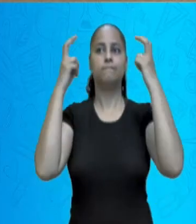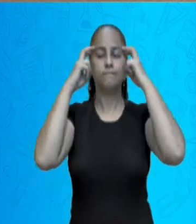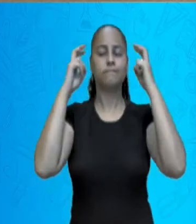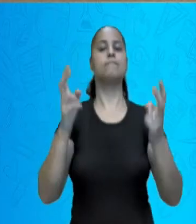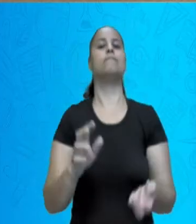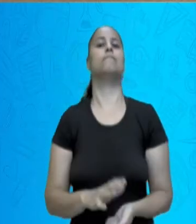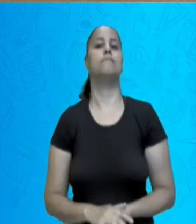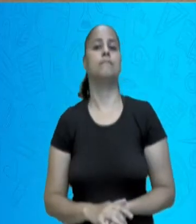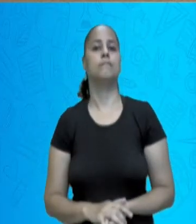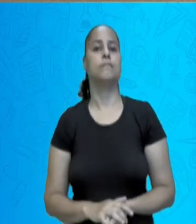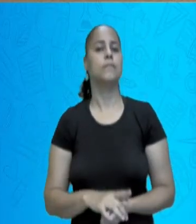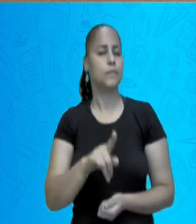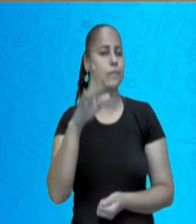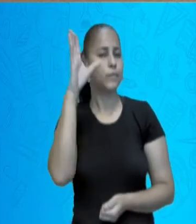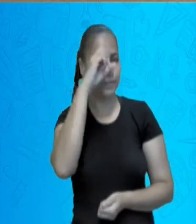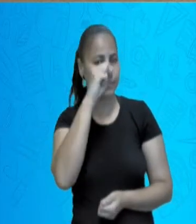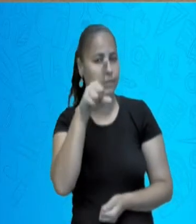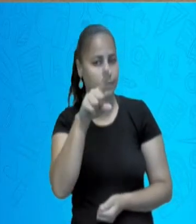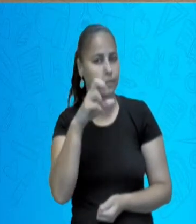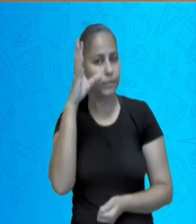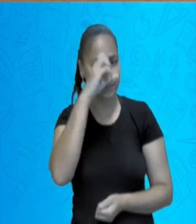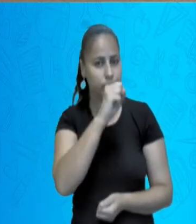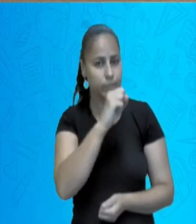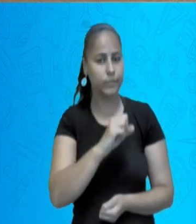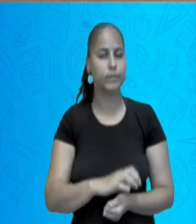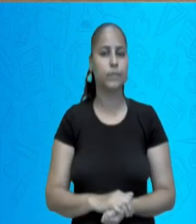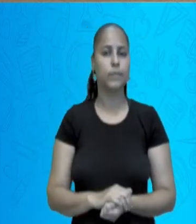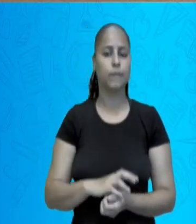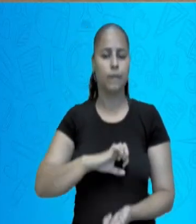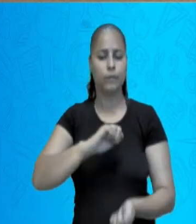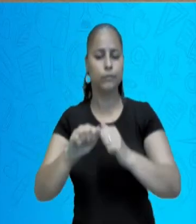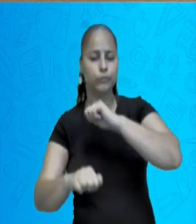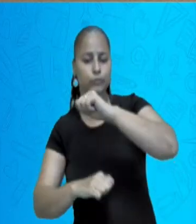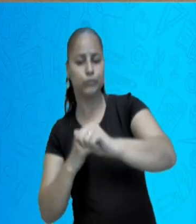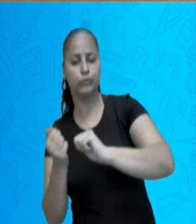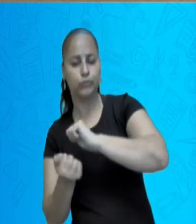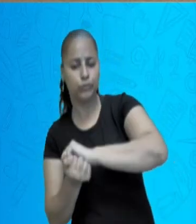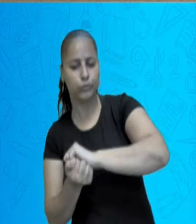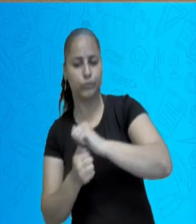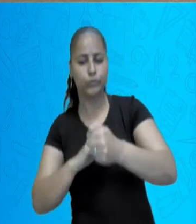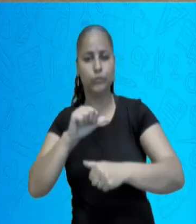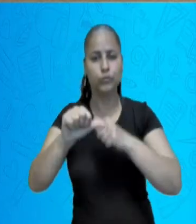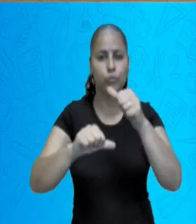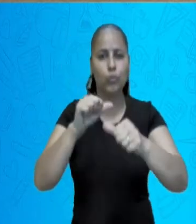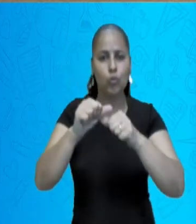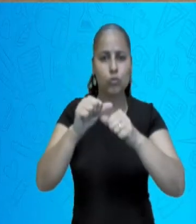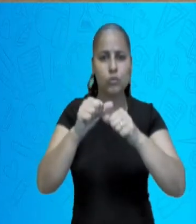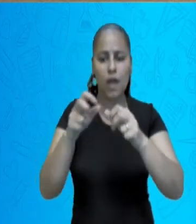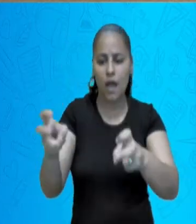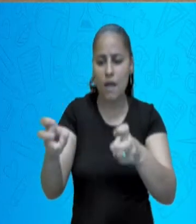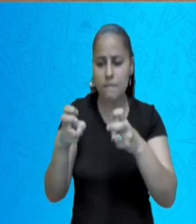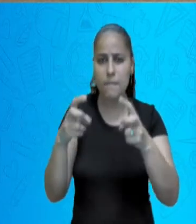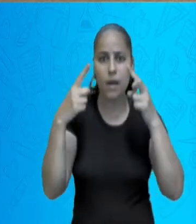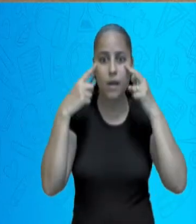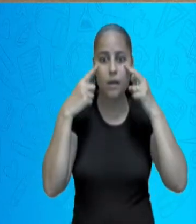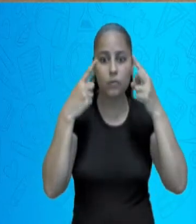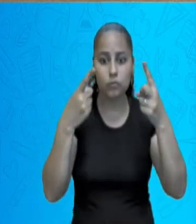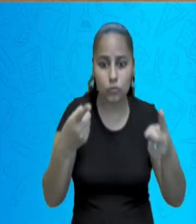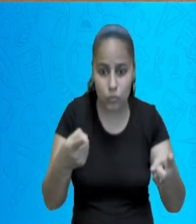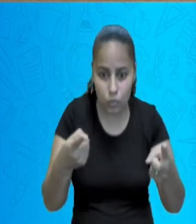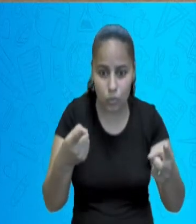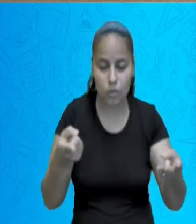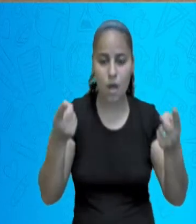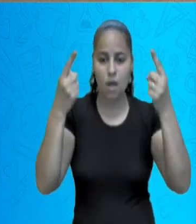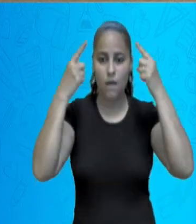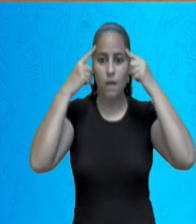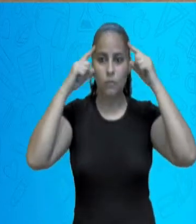Se nós não tivéssemos esse mecanismo de fazer a conversão, de mudar a imagem colocada, nós veríamos um mundo de